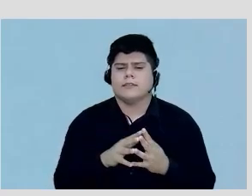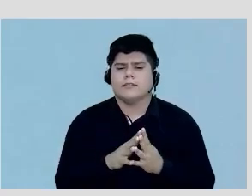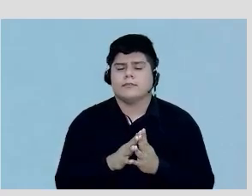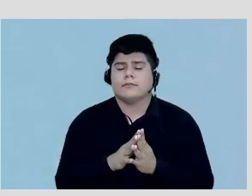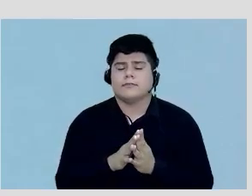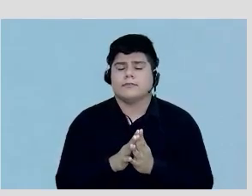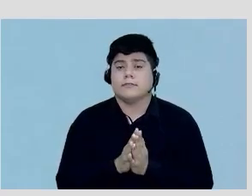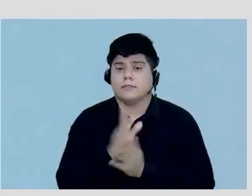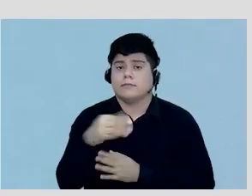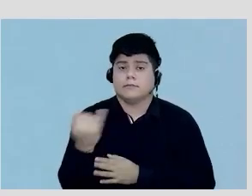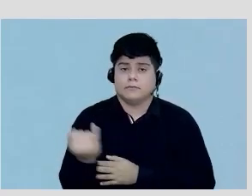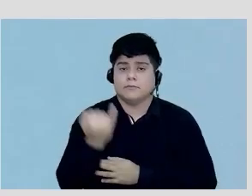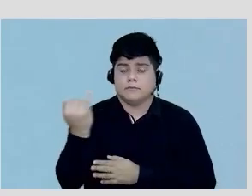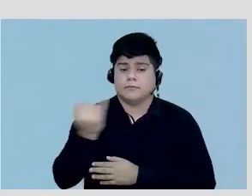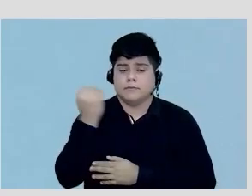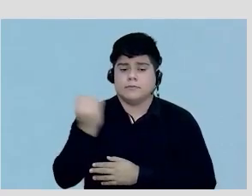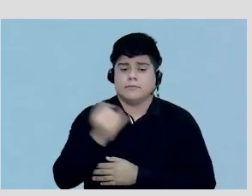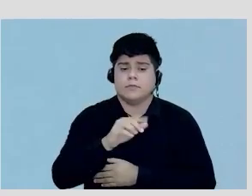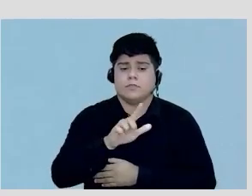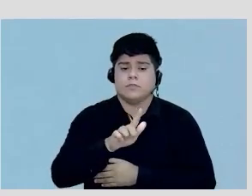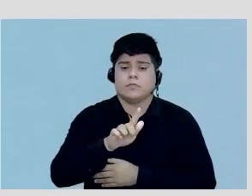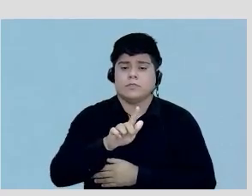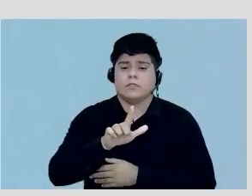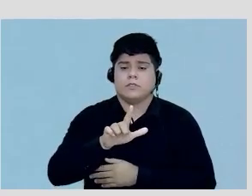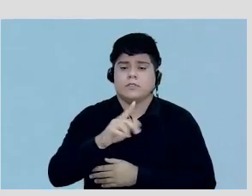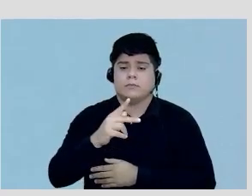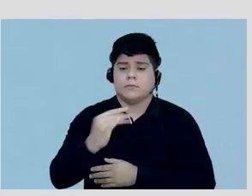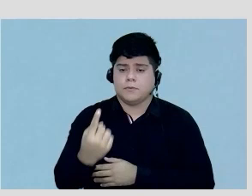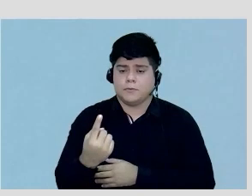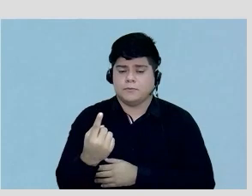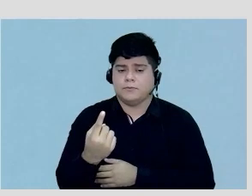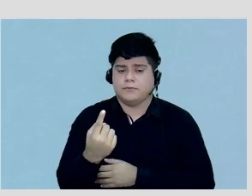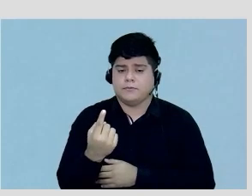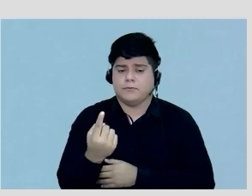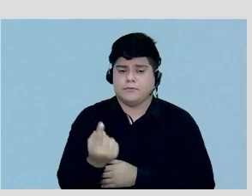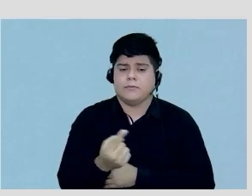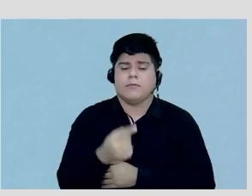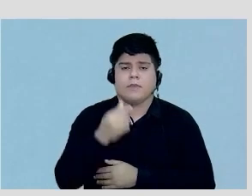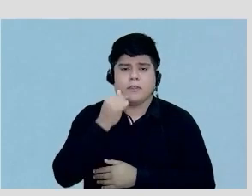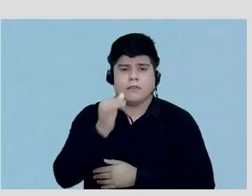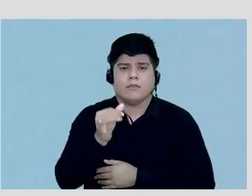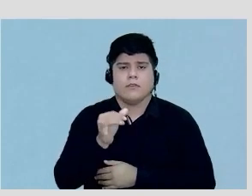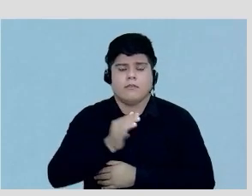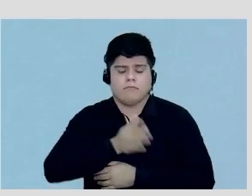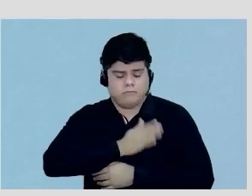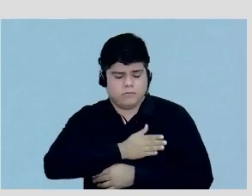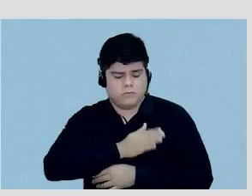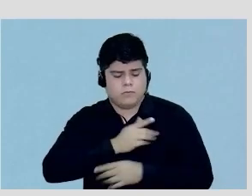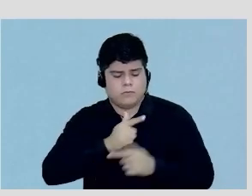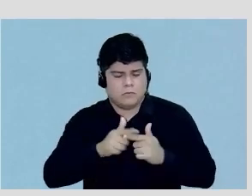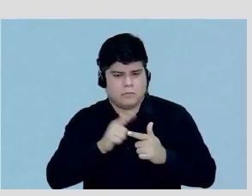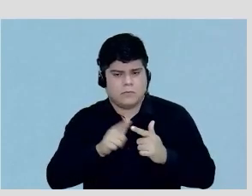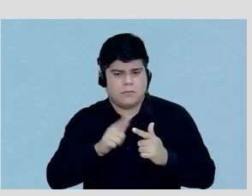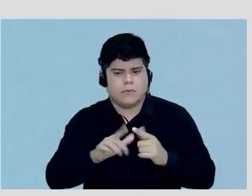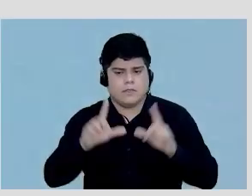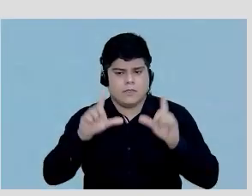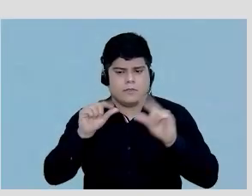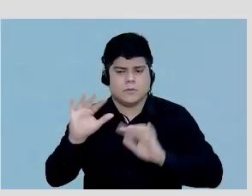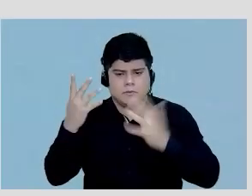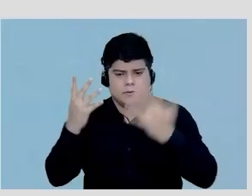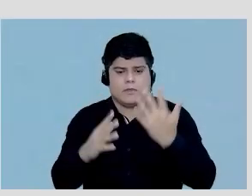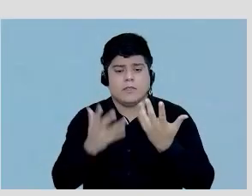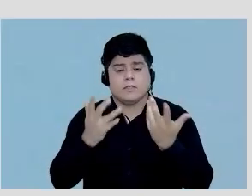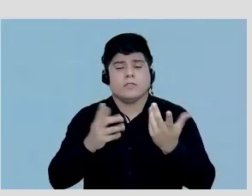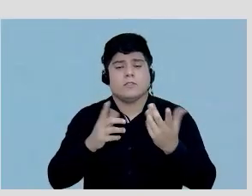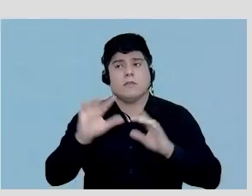são importantes do GLP-1 na prevenção cardiovascular e redução de eventos o que nós queremos é